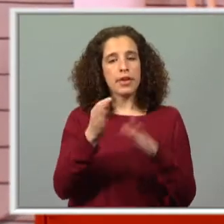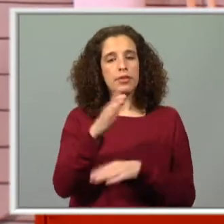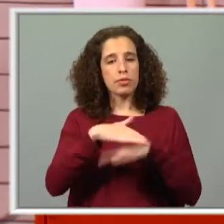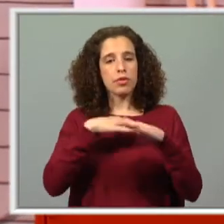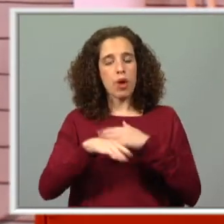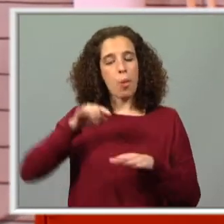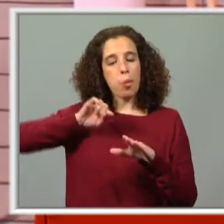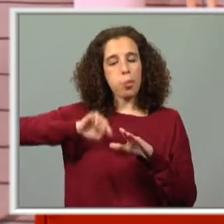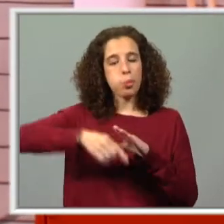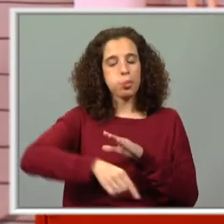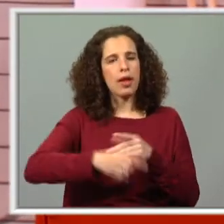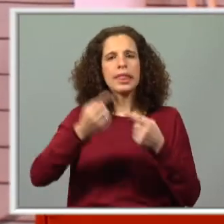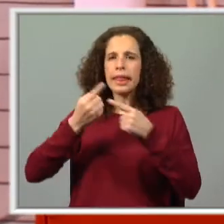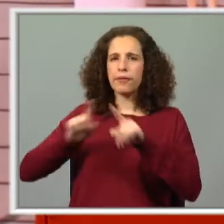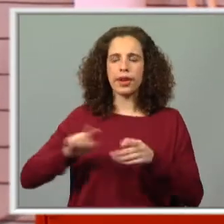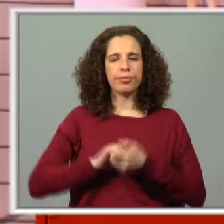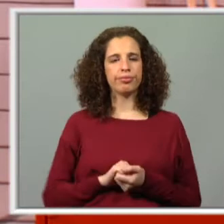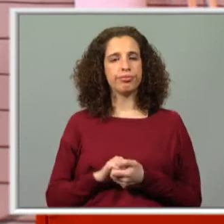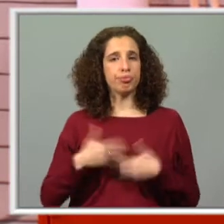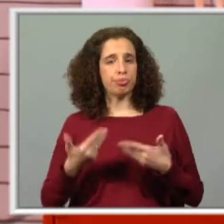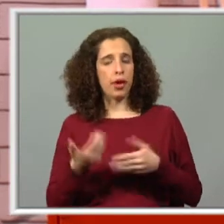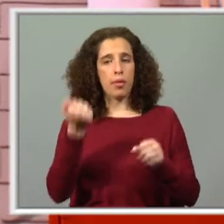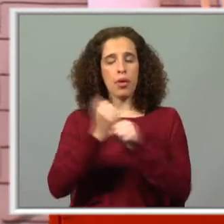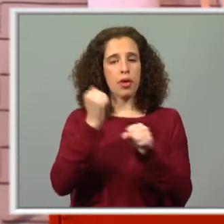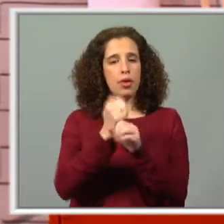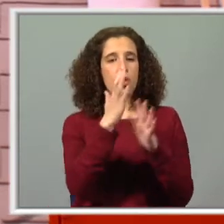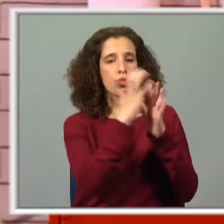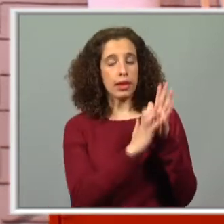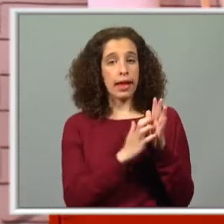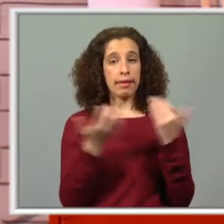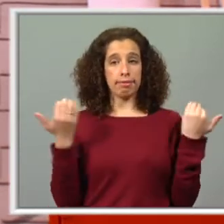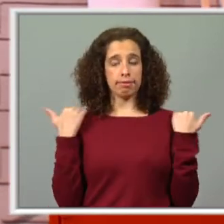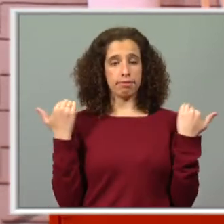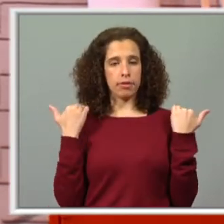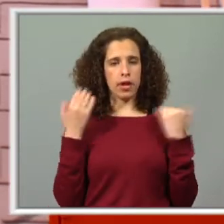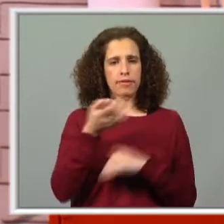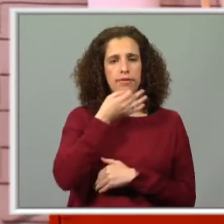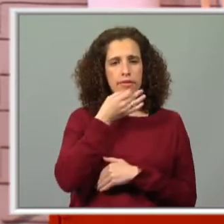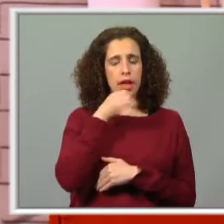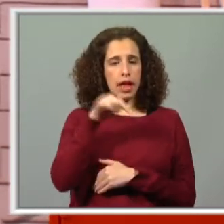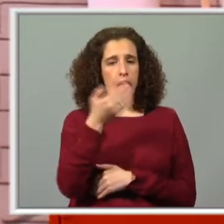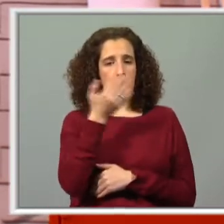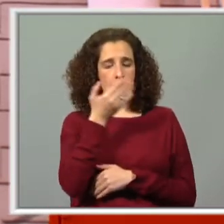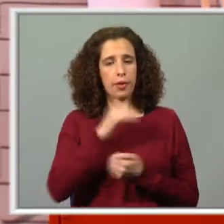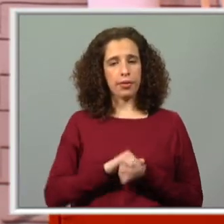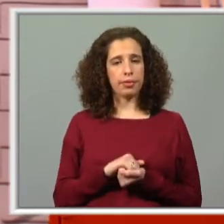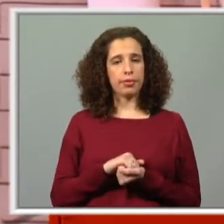fazer uma exploração diferente. Ou seja, vamos trabalhar um texto informativo, que já falámos aqui no bloco,